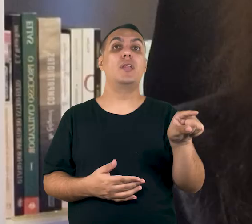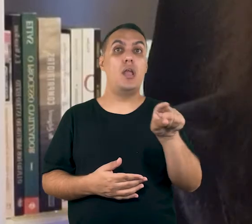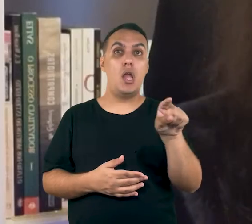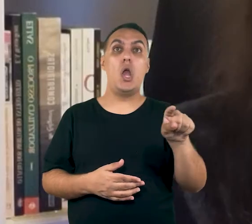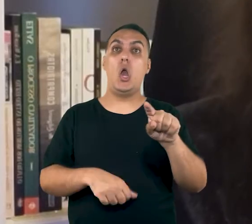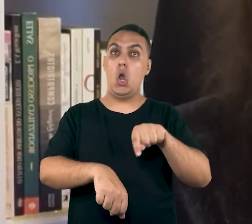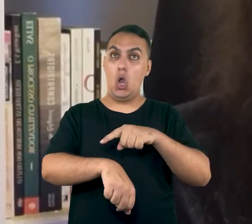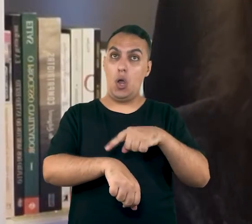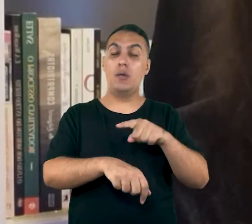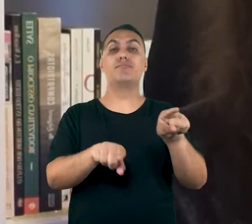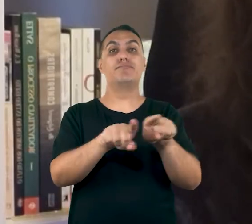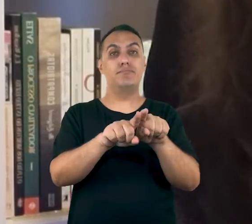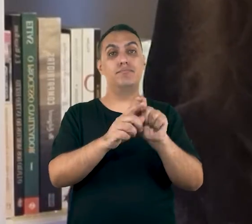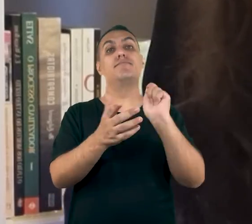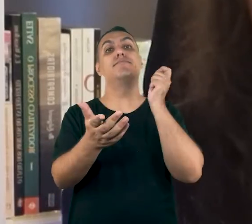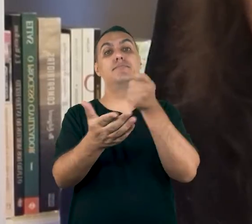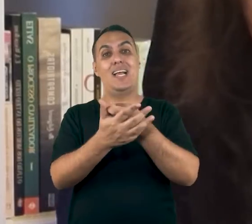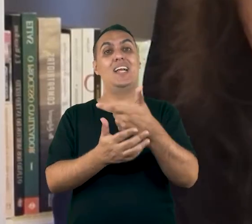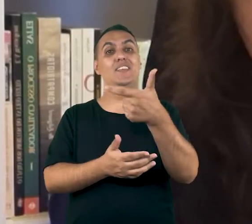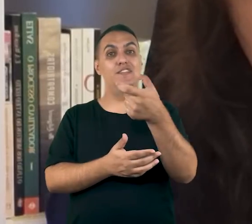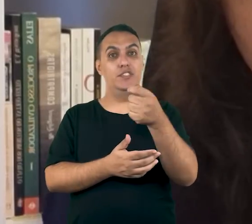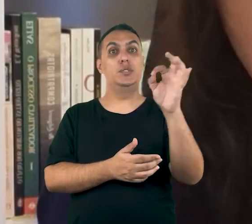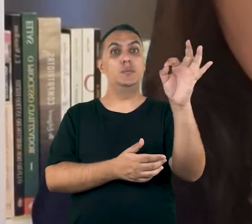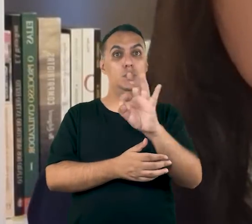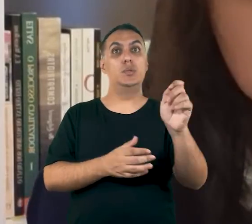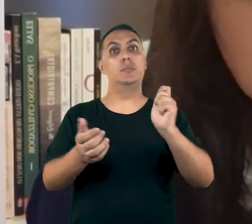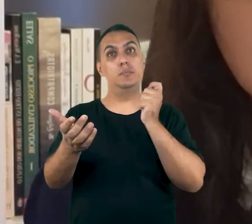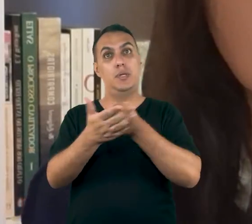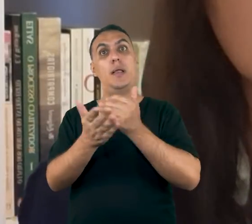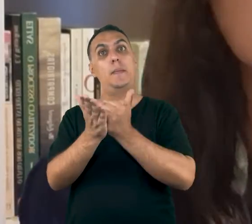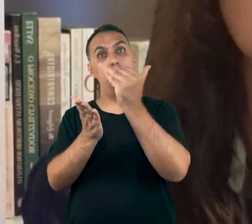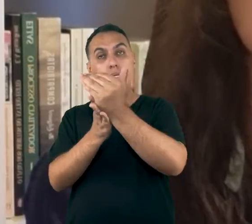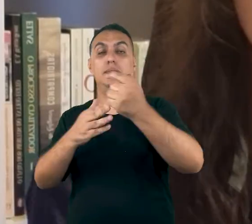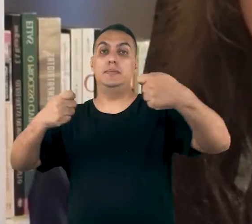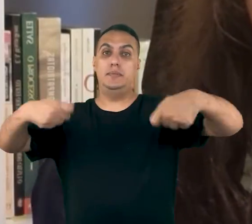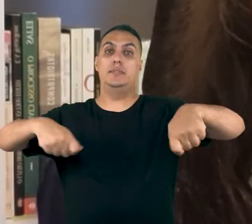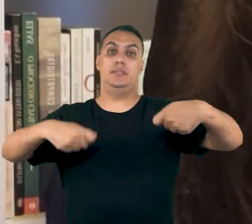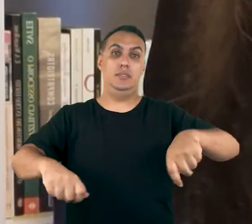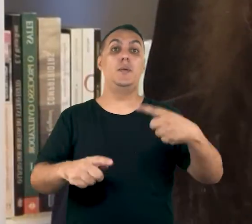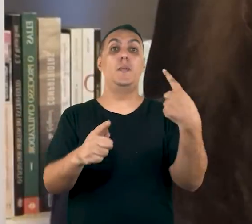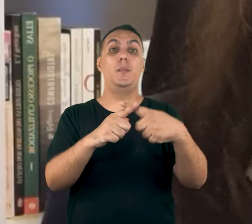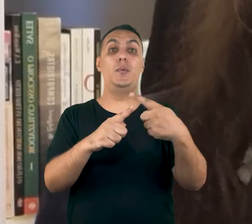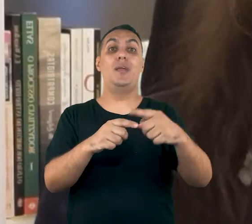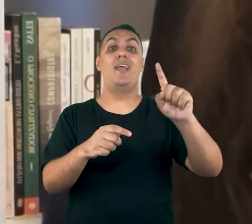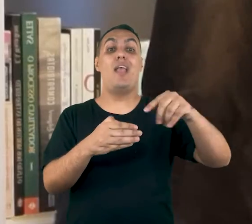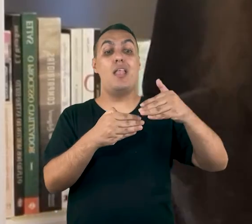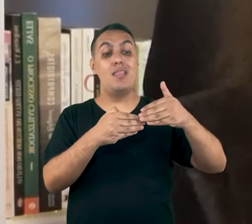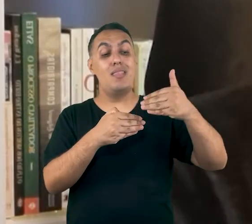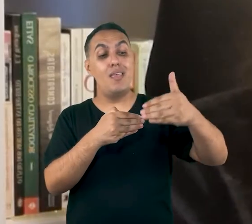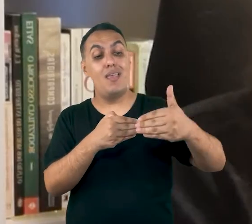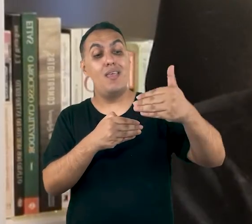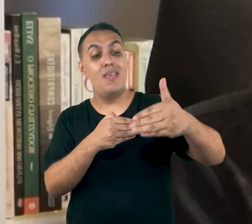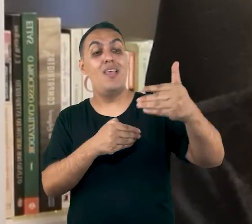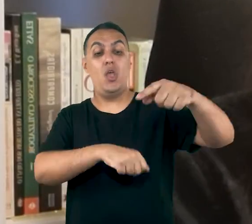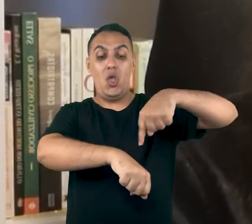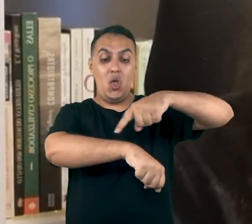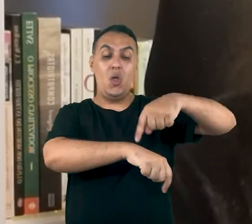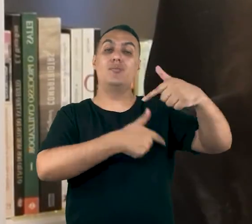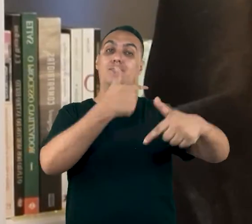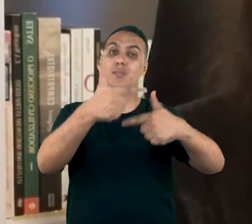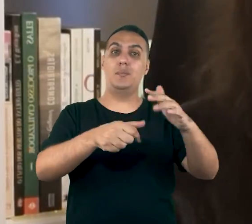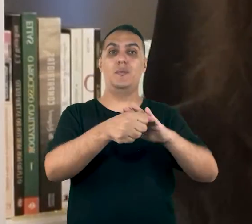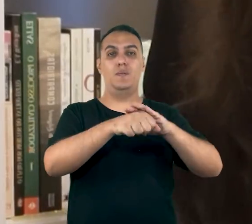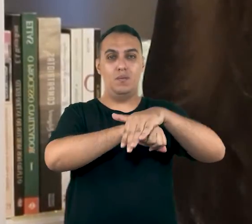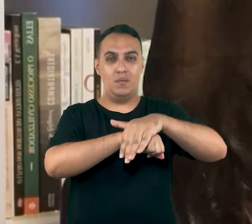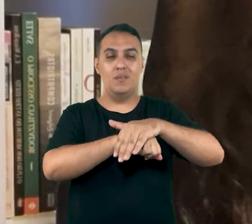horas também devem ser remuneradas com um adicional noturno, porque elas estão na sequência das horas trabalhadas